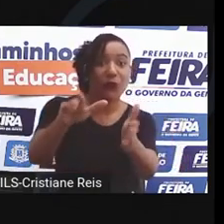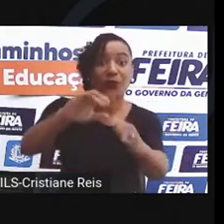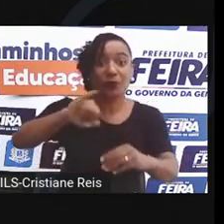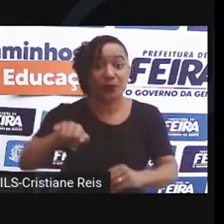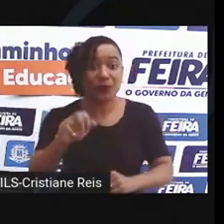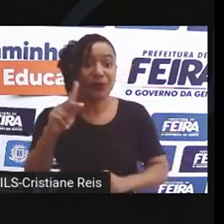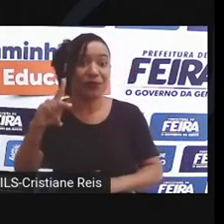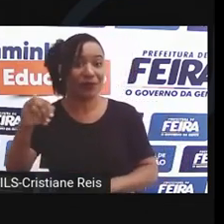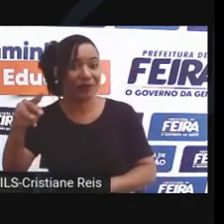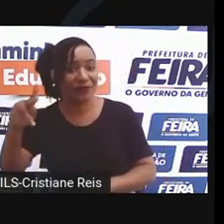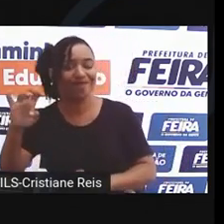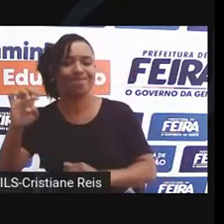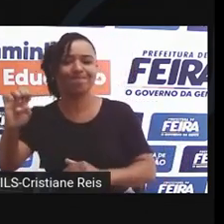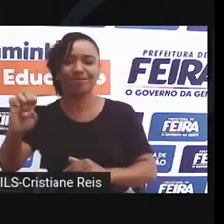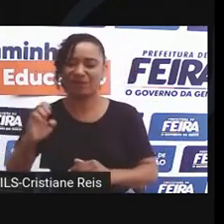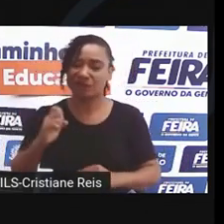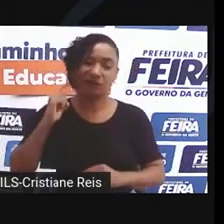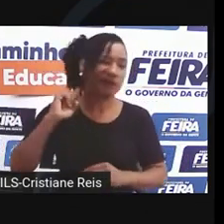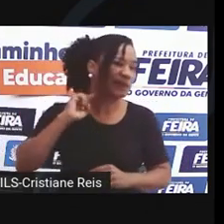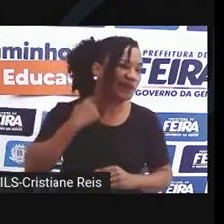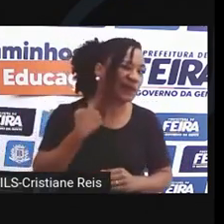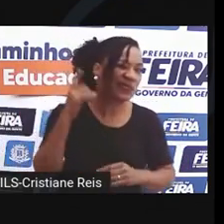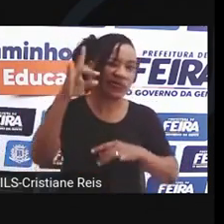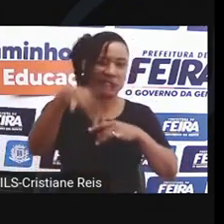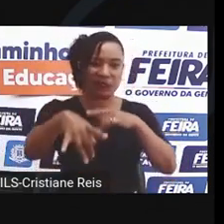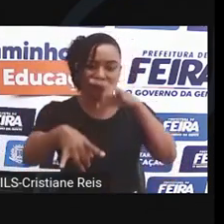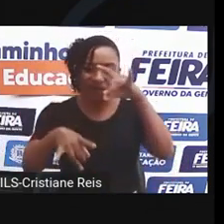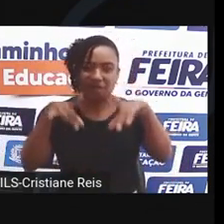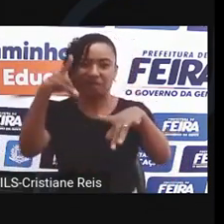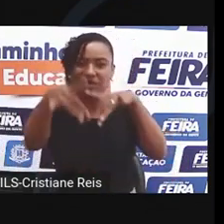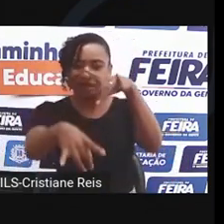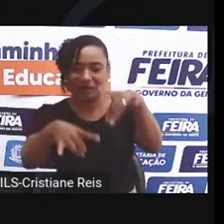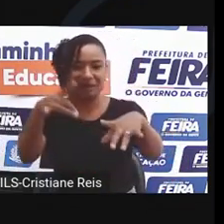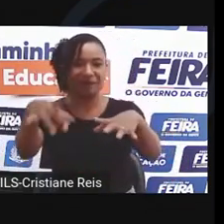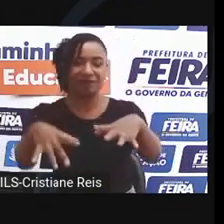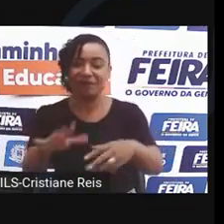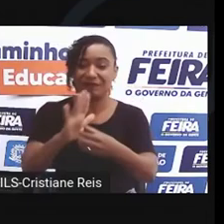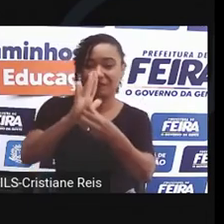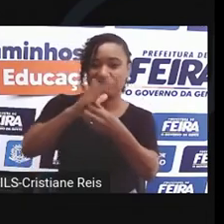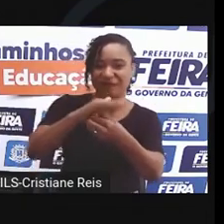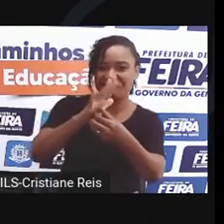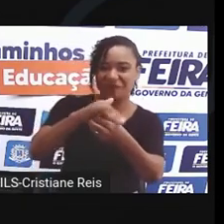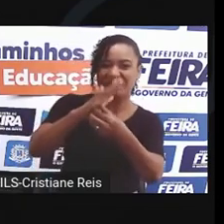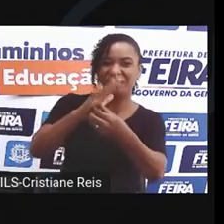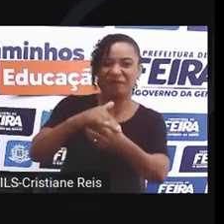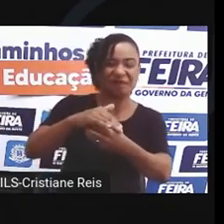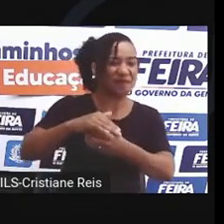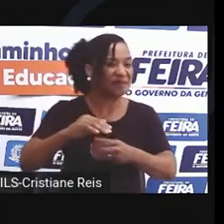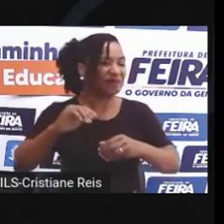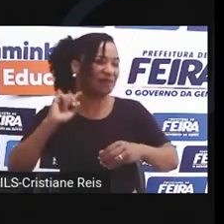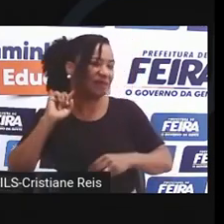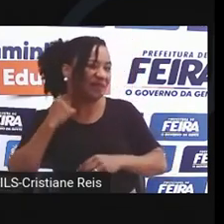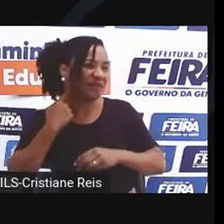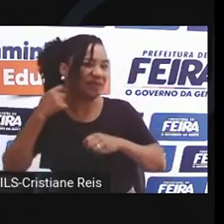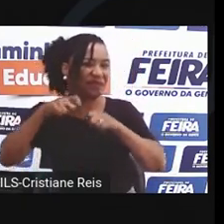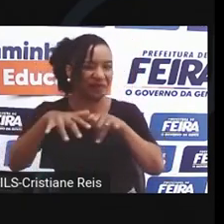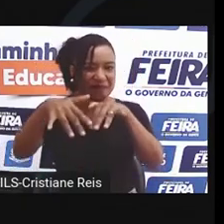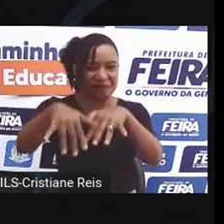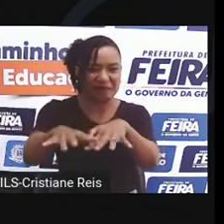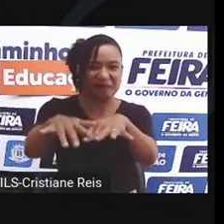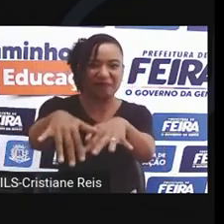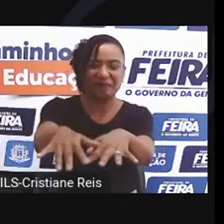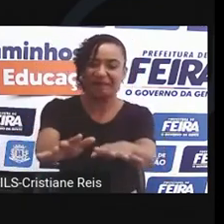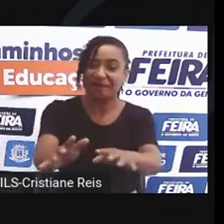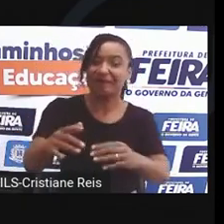sem respiração Com tanta esdoto canalizado O centro do céu Eu